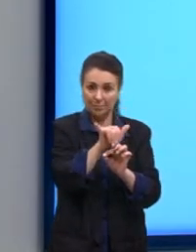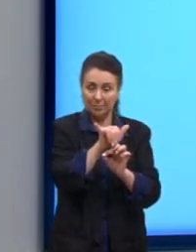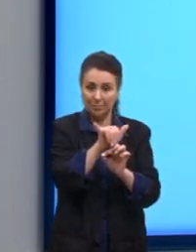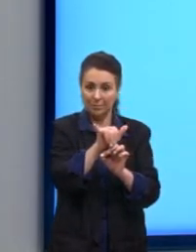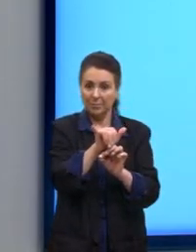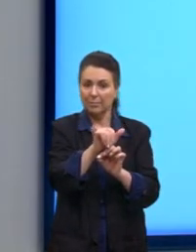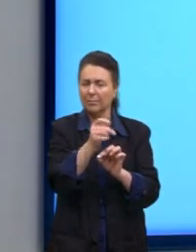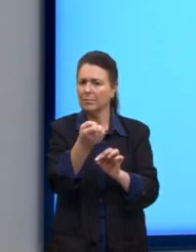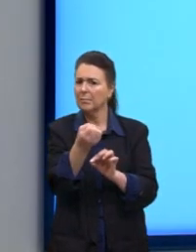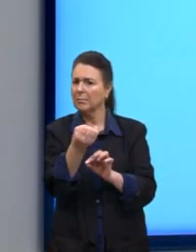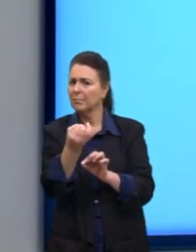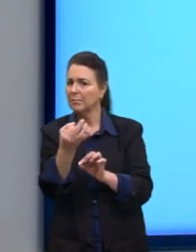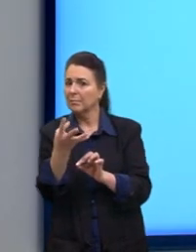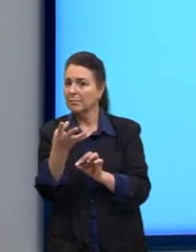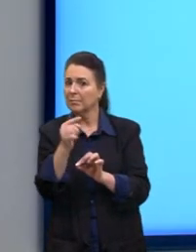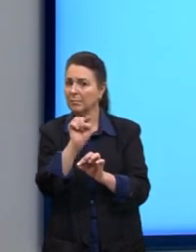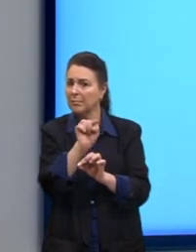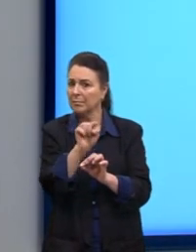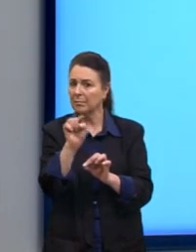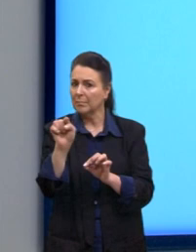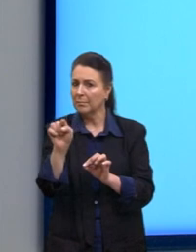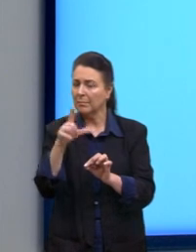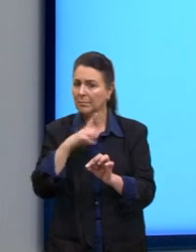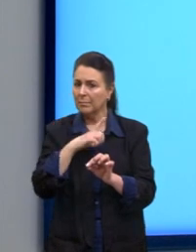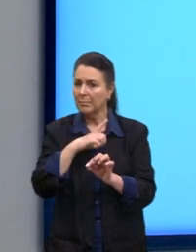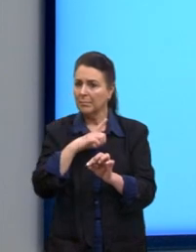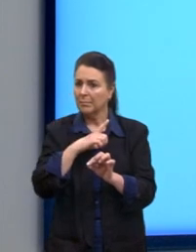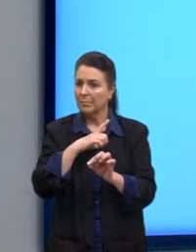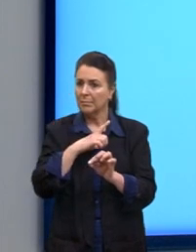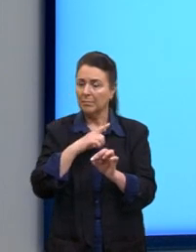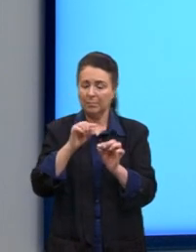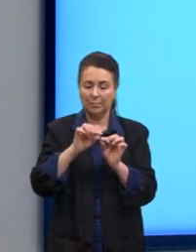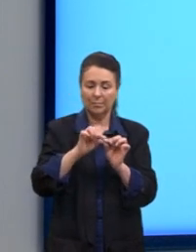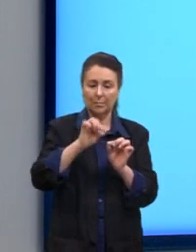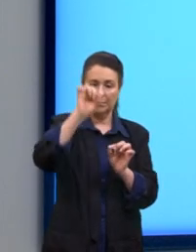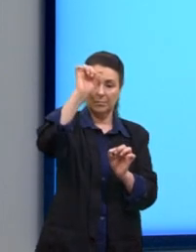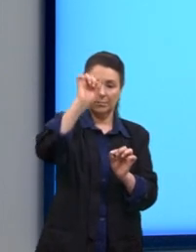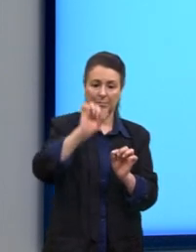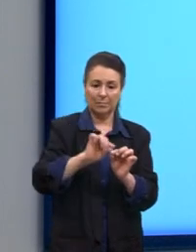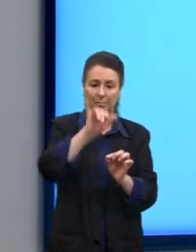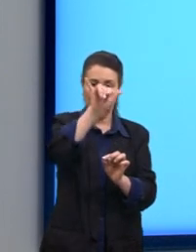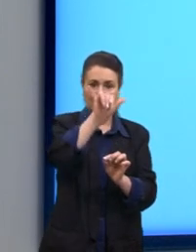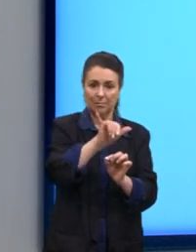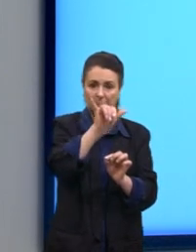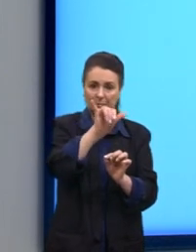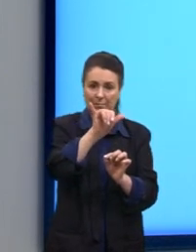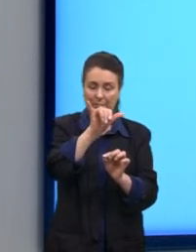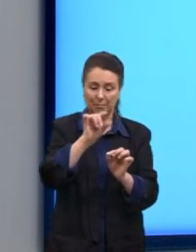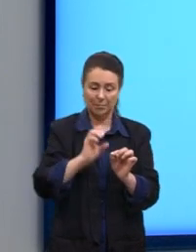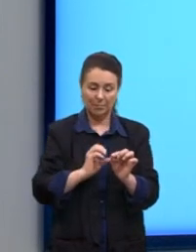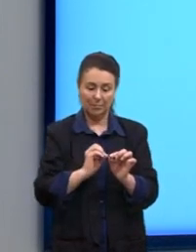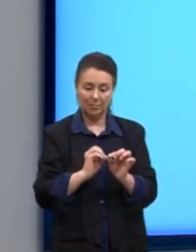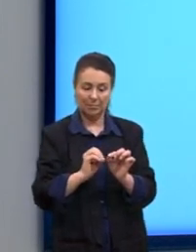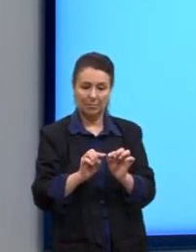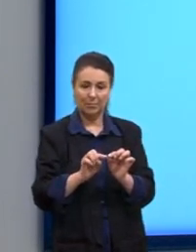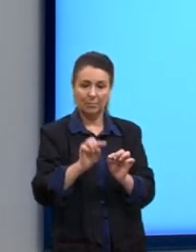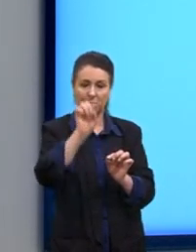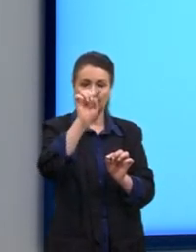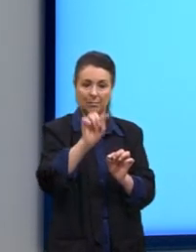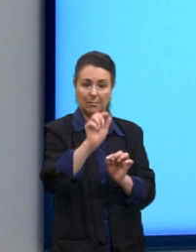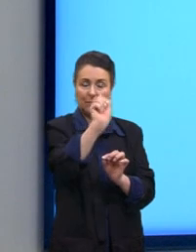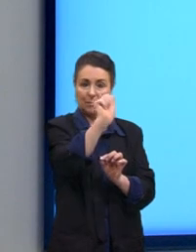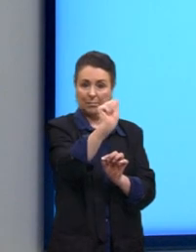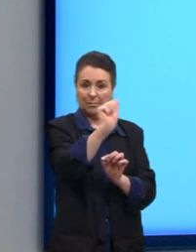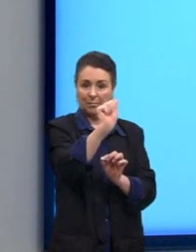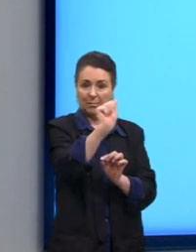Eu destaquei aqui a reta em cima do eixo Y, passa pela origem, passa pelo ponto A. Mas,